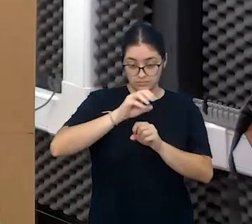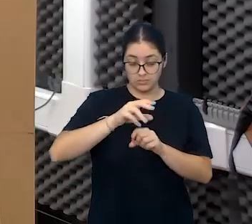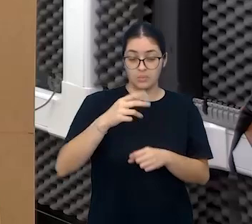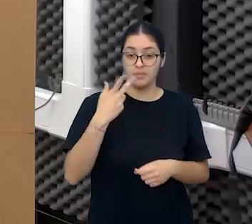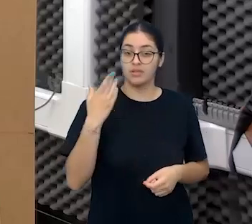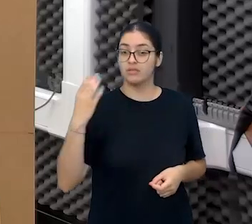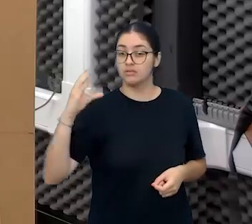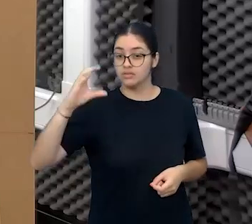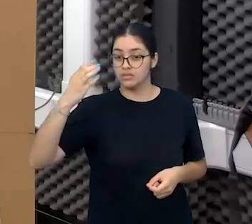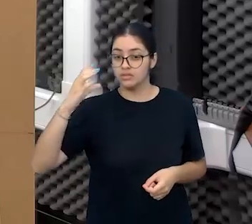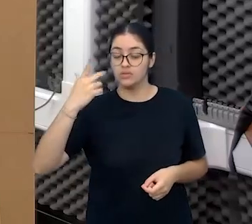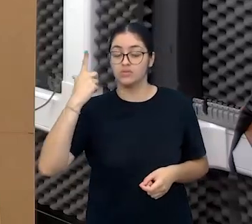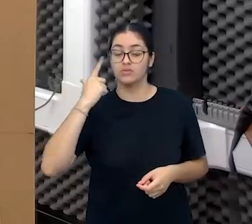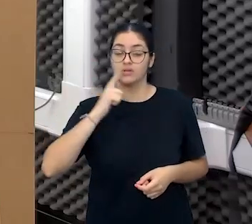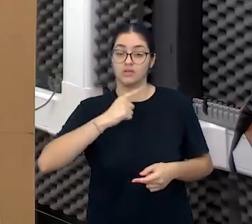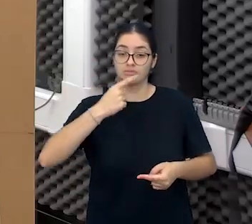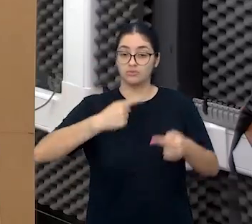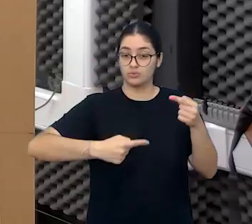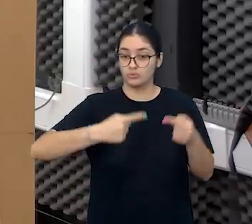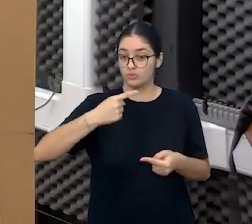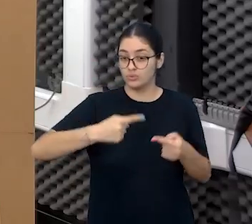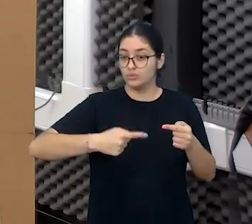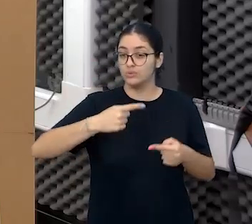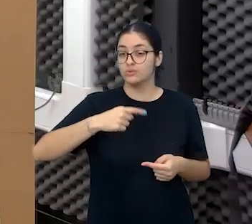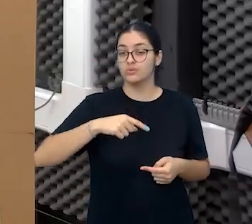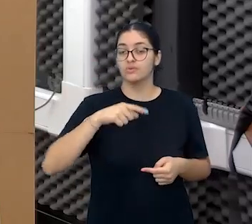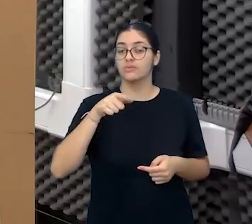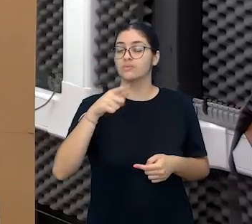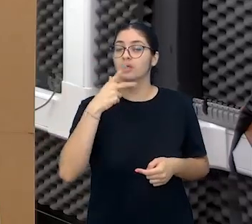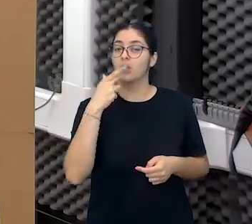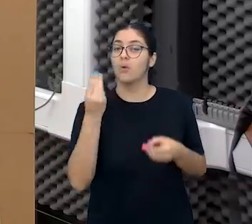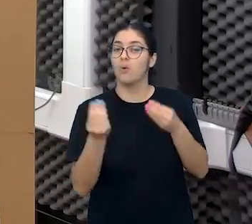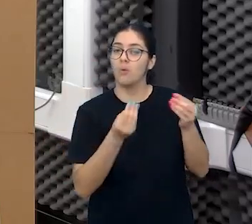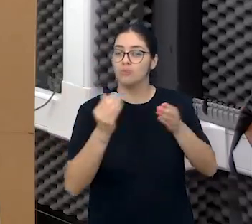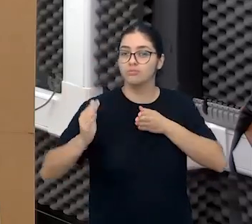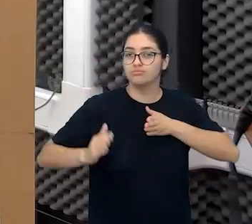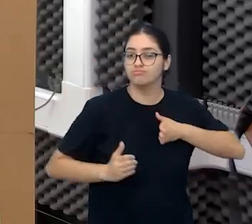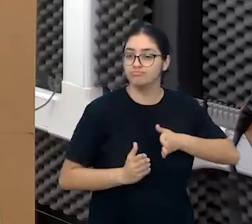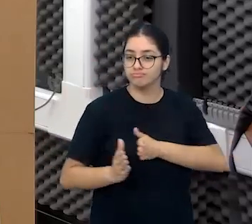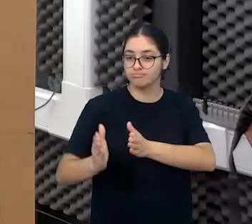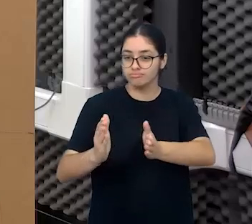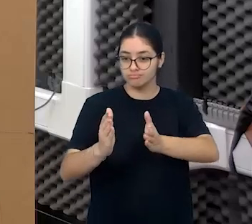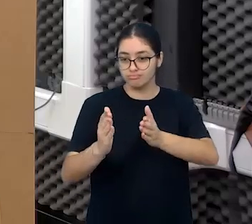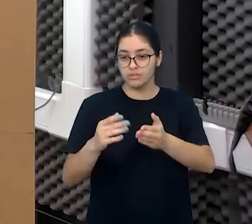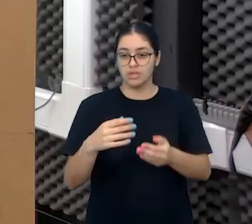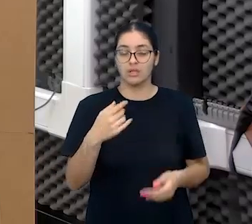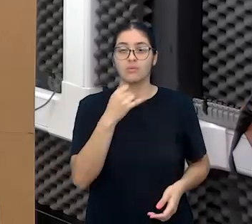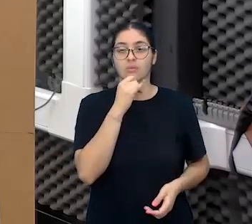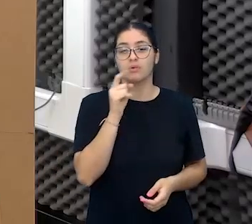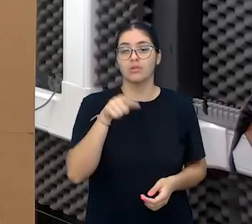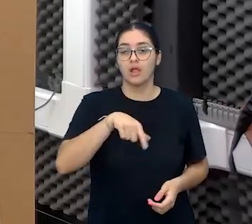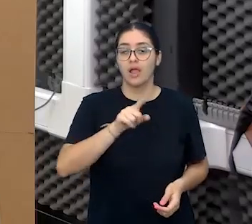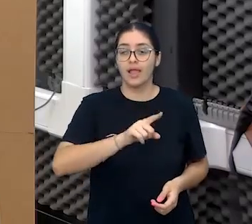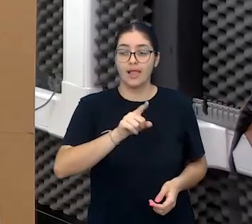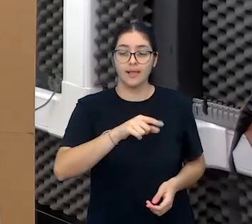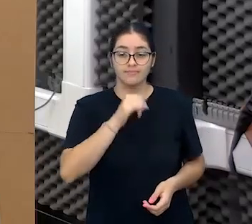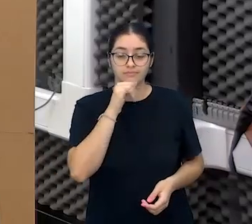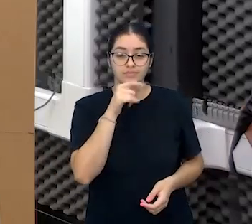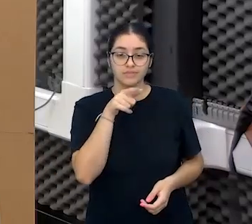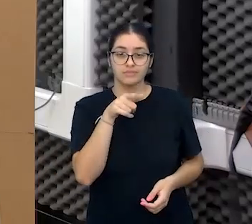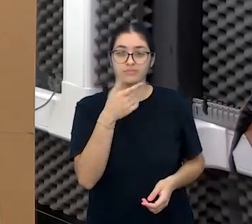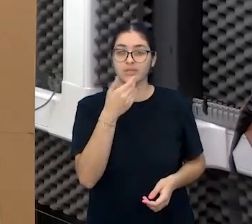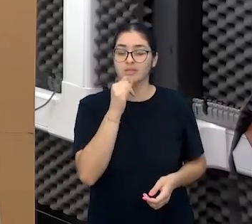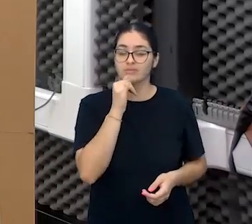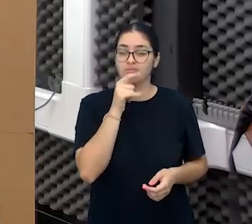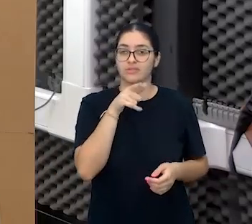ampliou essa discussão, né? Então, você trouxe o histórico, caminho que foi feito, não descartando aí o processo, porque todos